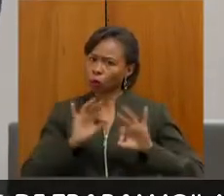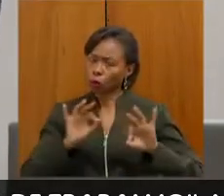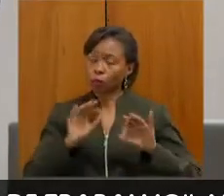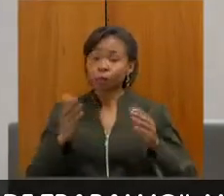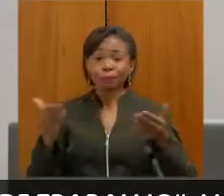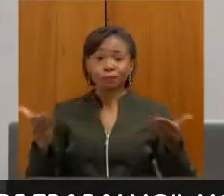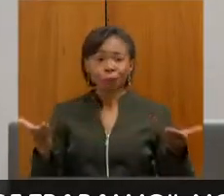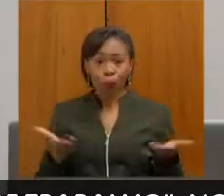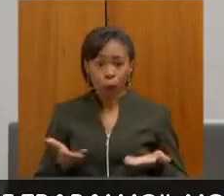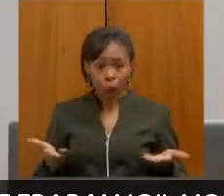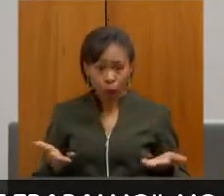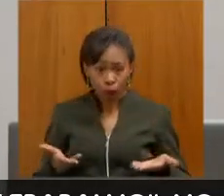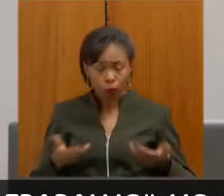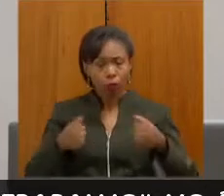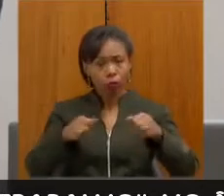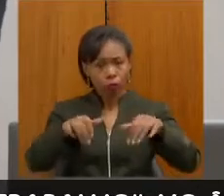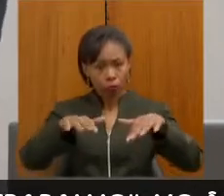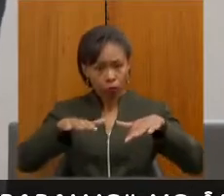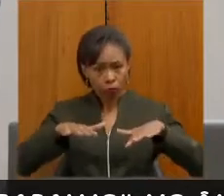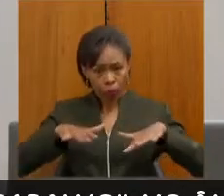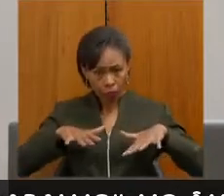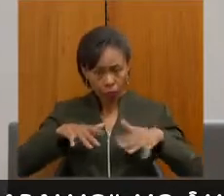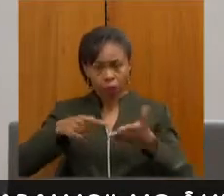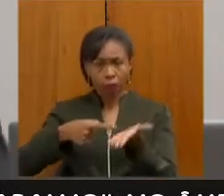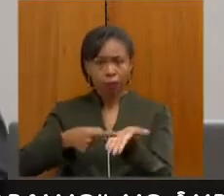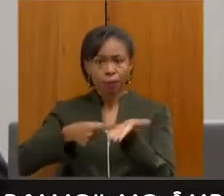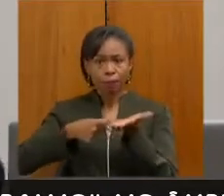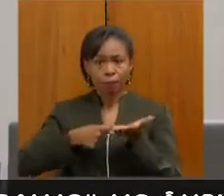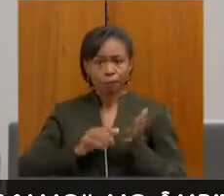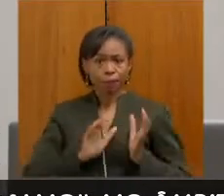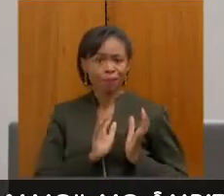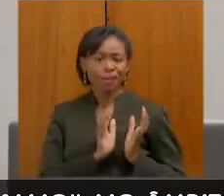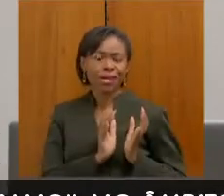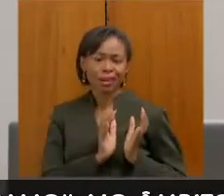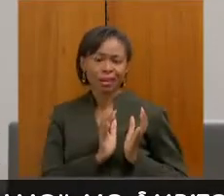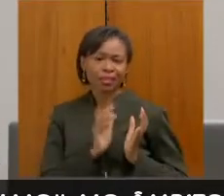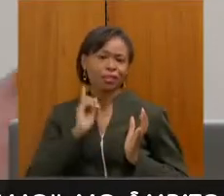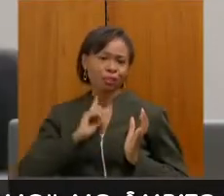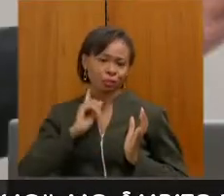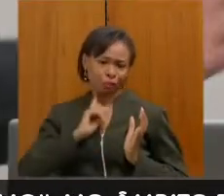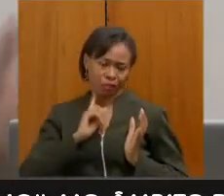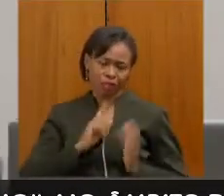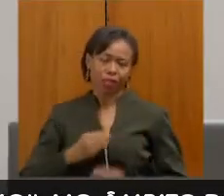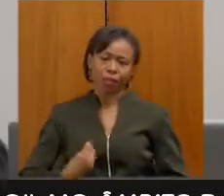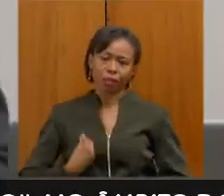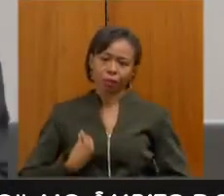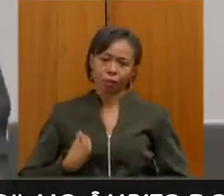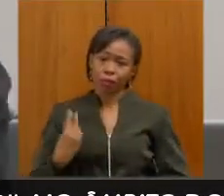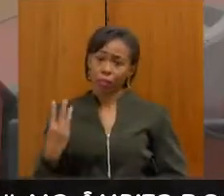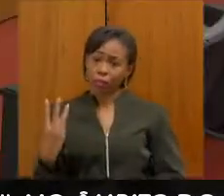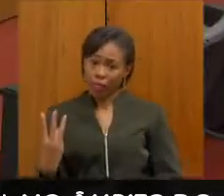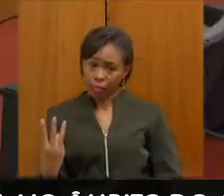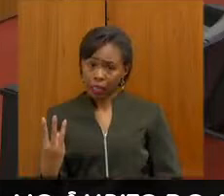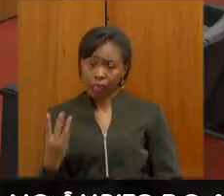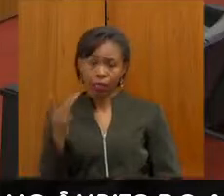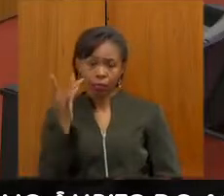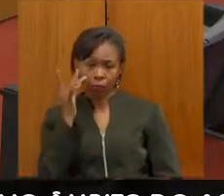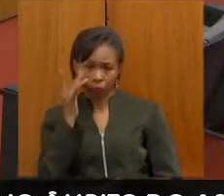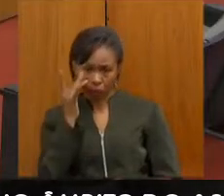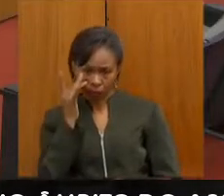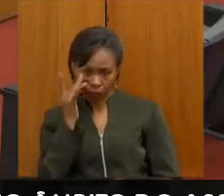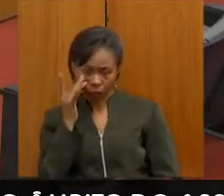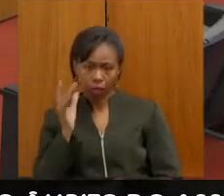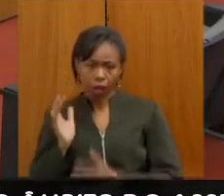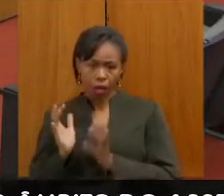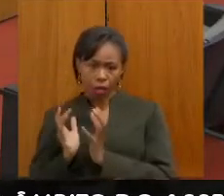convidamos as APAES em Minas Gerais. E nós sabemos, aqui presentes três APAES, aqui presente também a